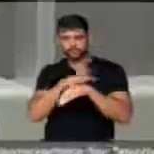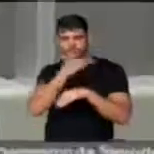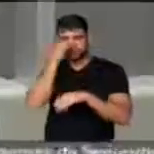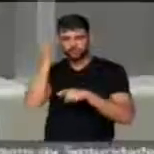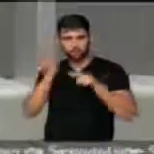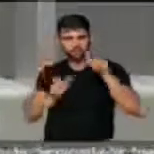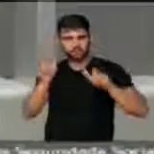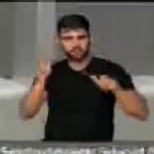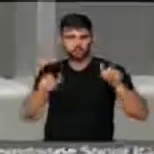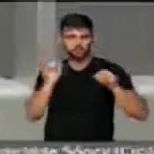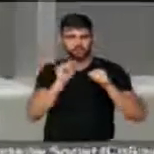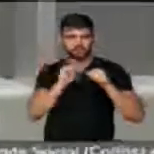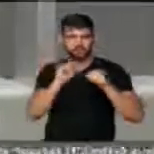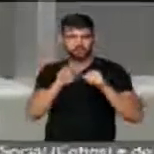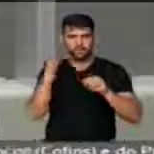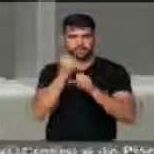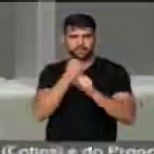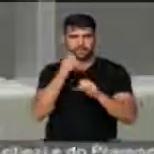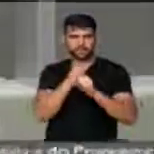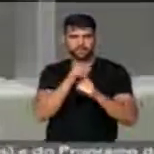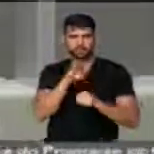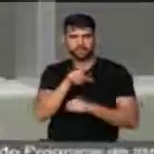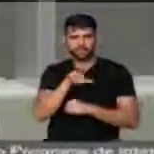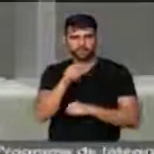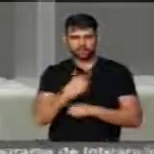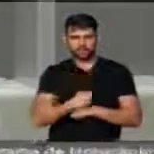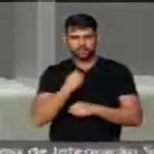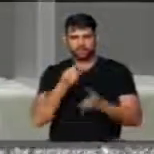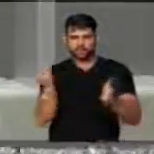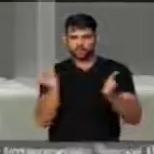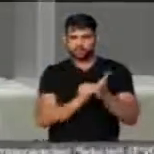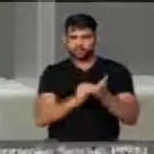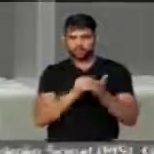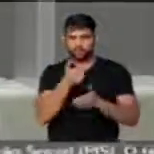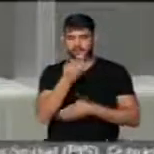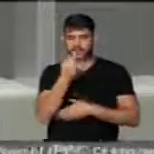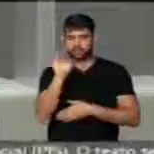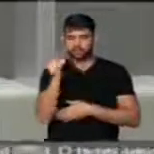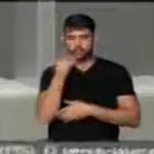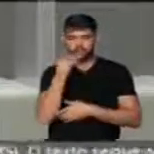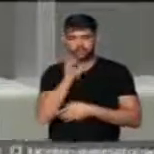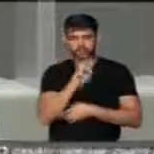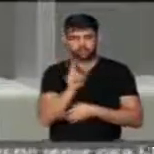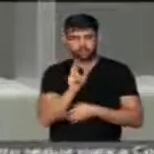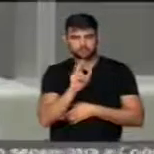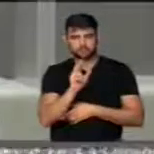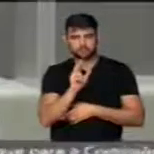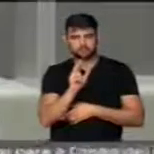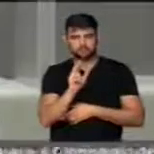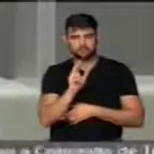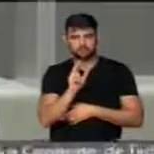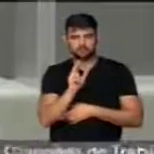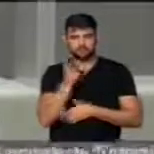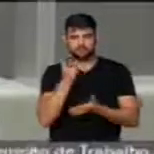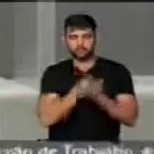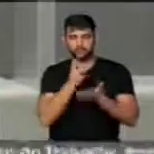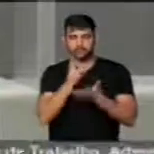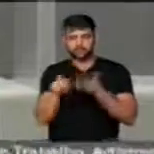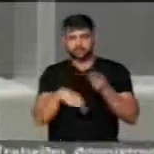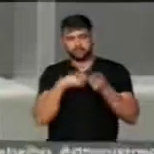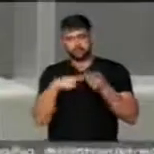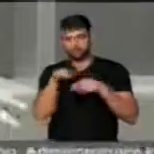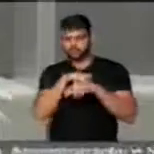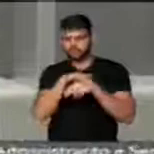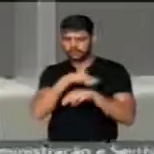pessoas que fizeram o orçamento de Uberlândia, que está previsto para 2 bilhões de reais, reais, mesmo depois de